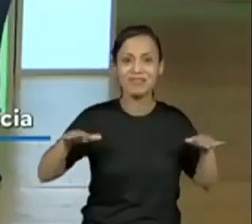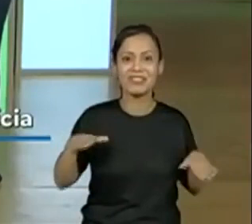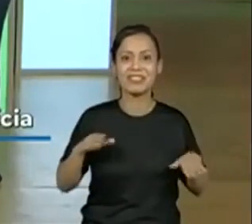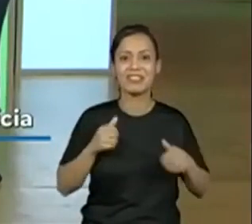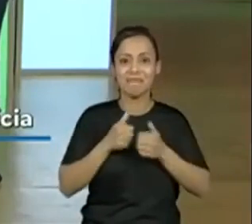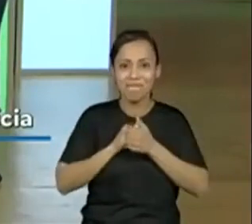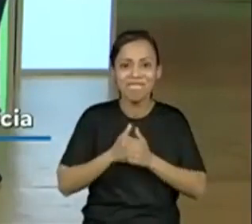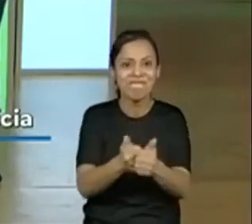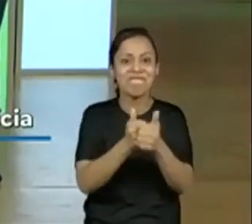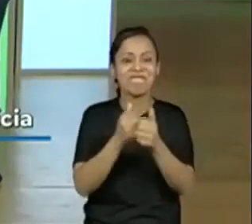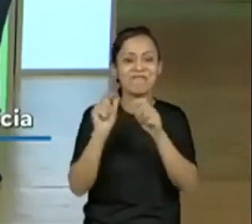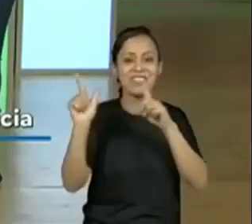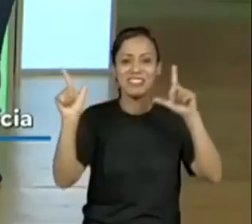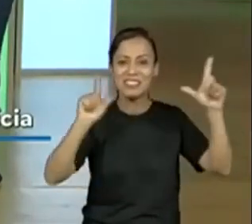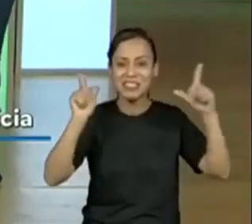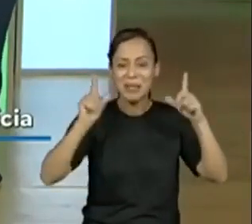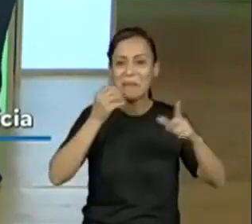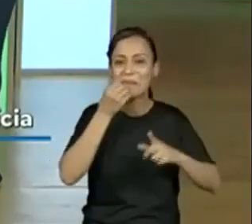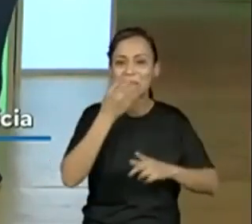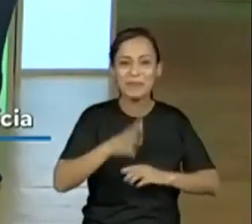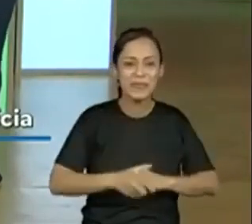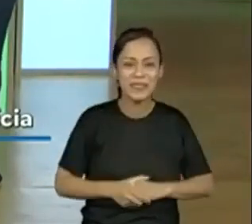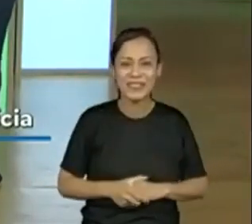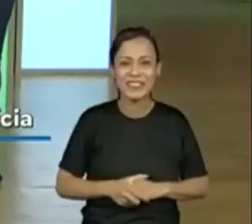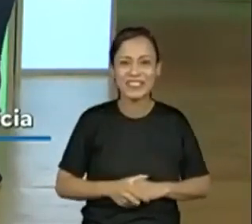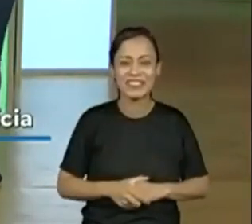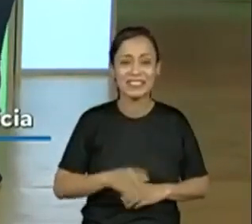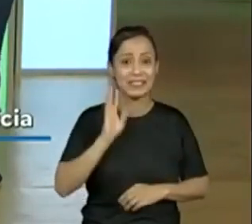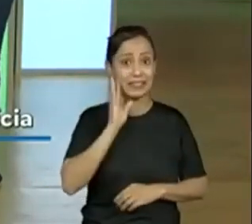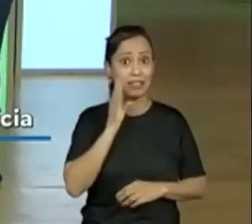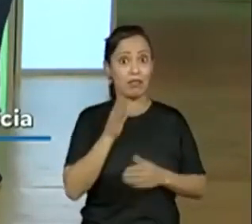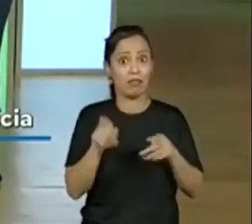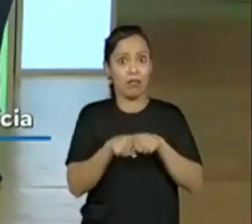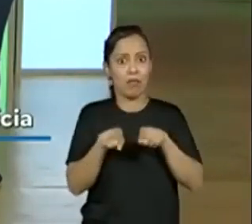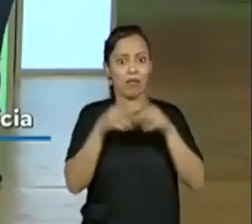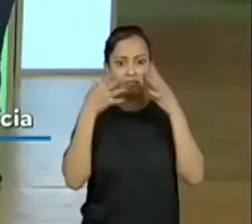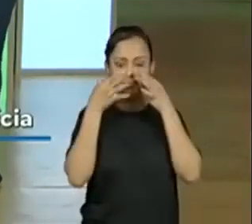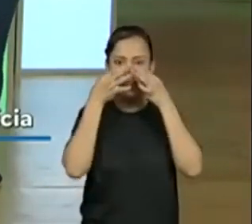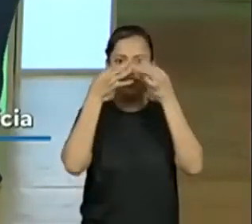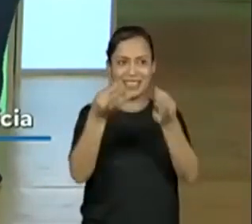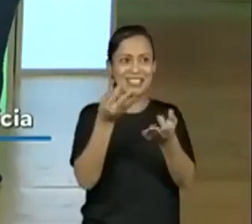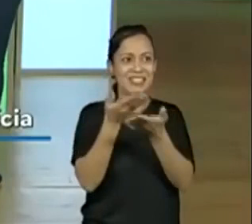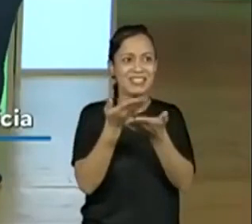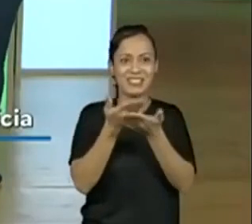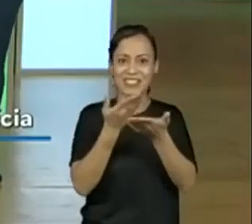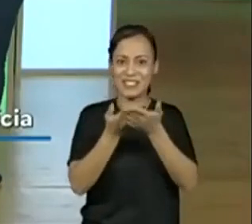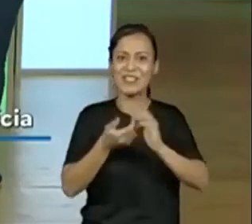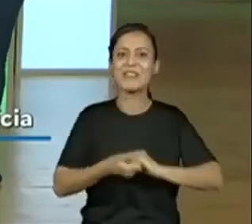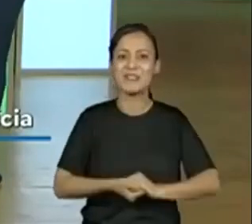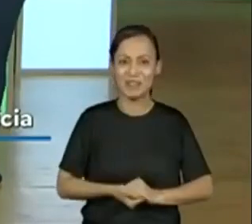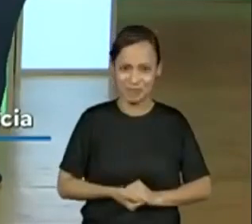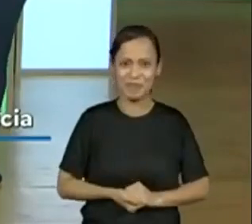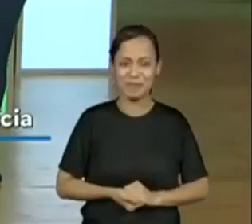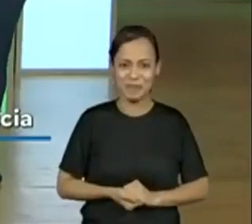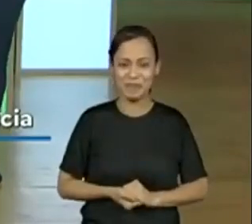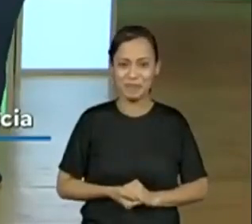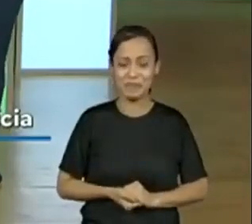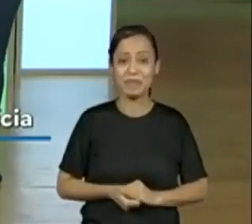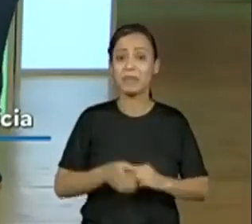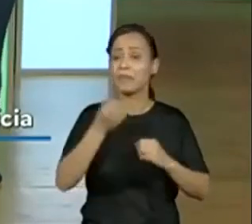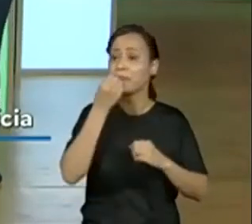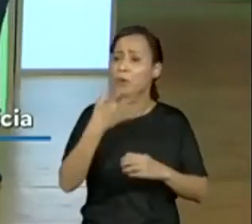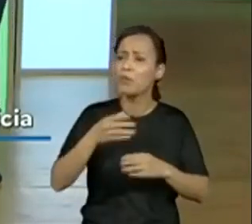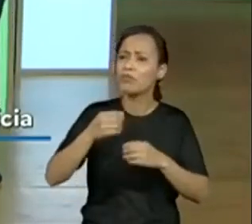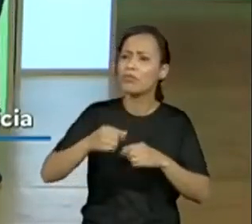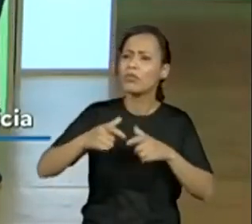Augusta Correia também. Todas elas estão de olho e prestando muita atenção aqui na Legal, escola lá do Cangaíba, que